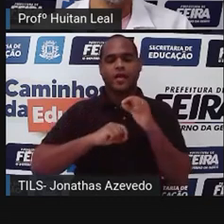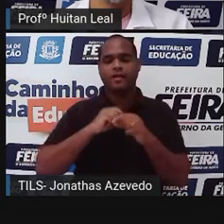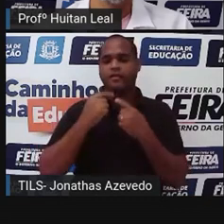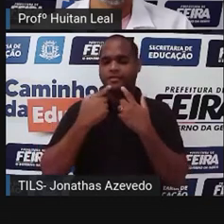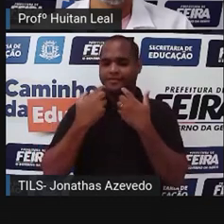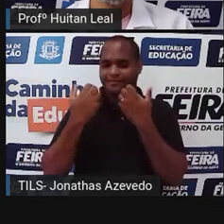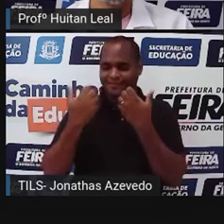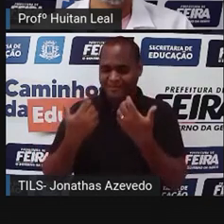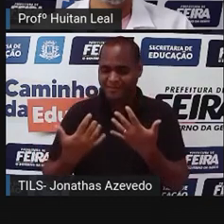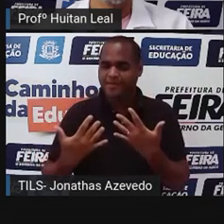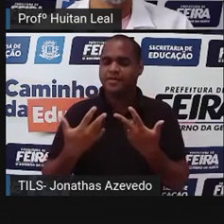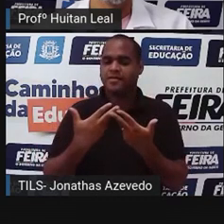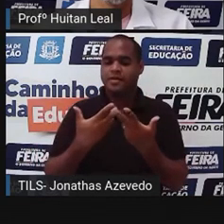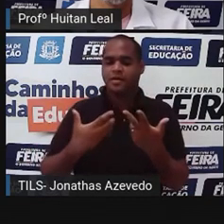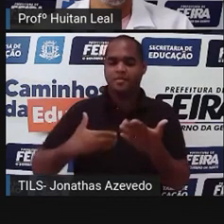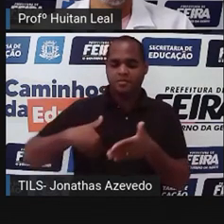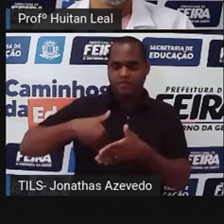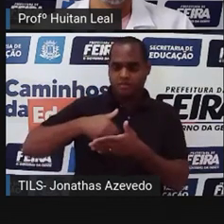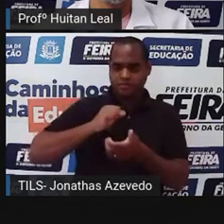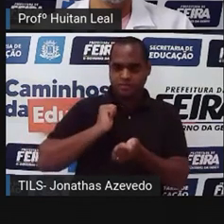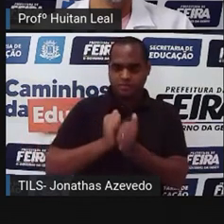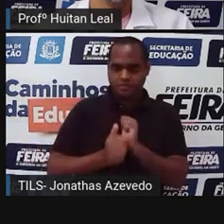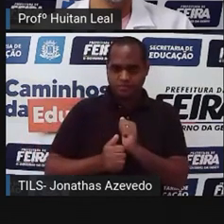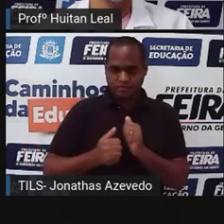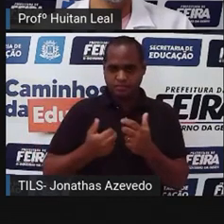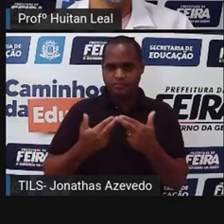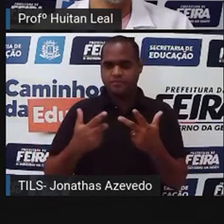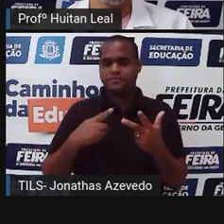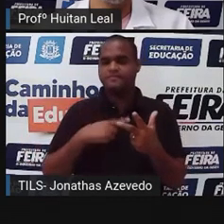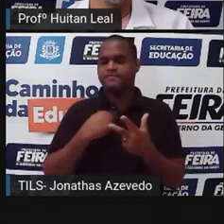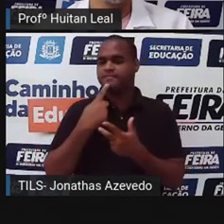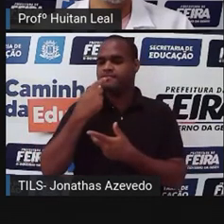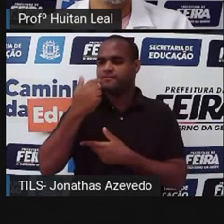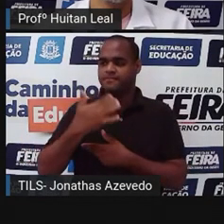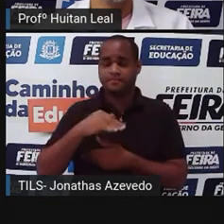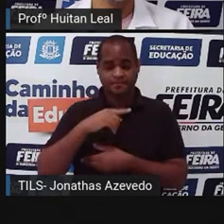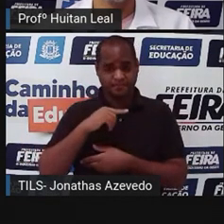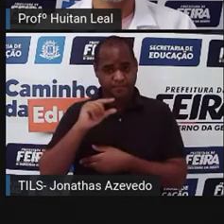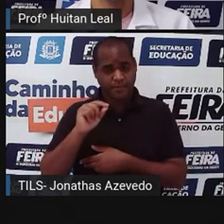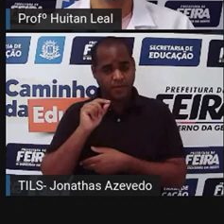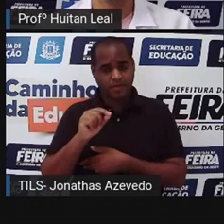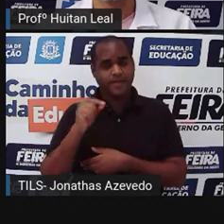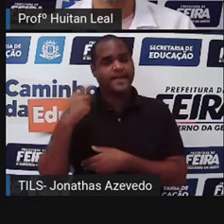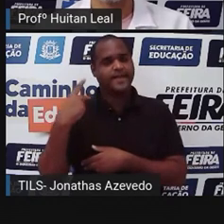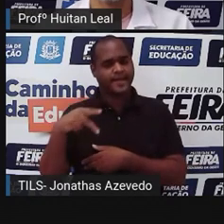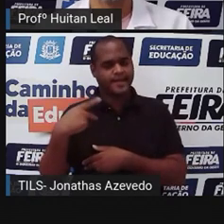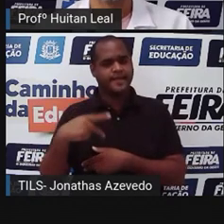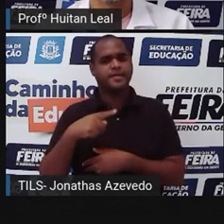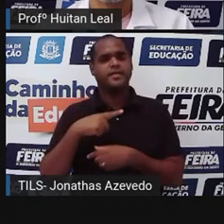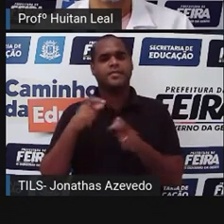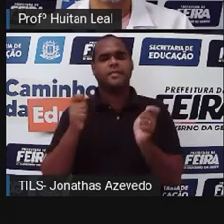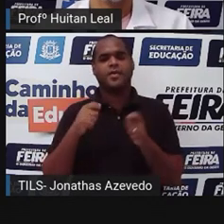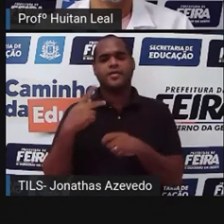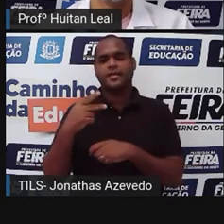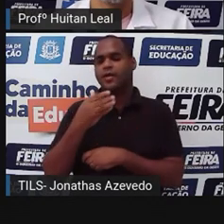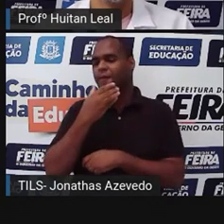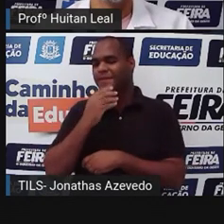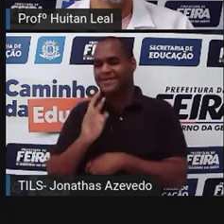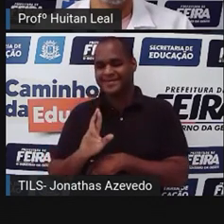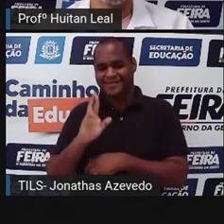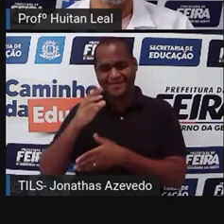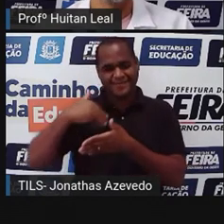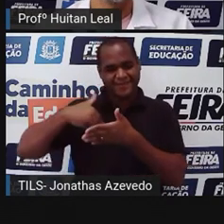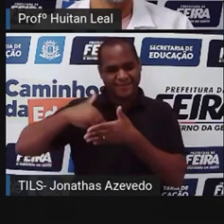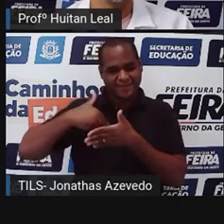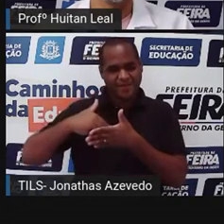narrando o jogo. Vamos dizer que esse narrador seja o jogador de futebol. Então, ele vai